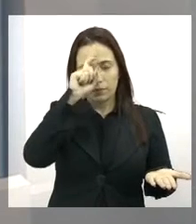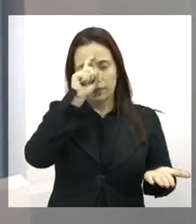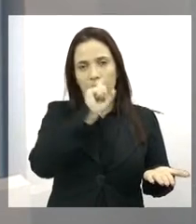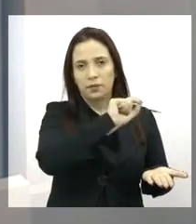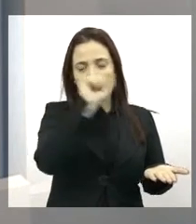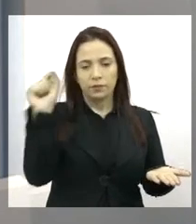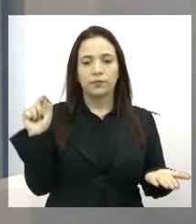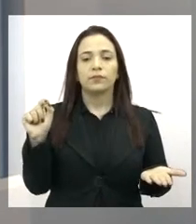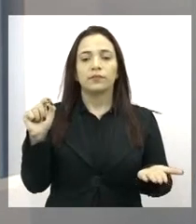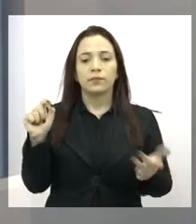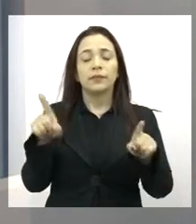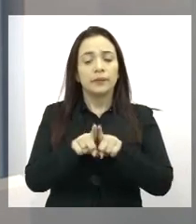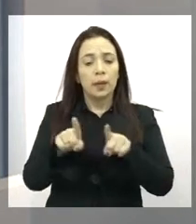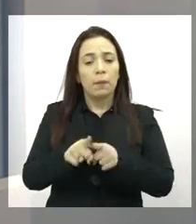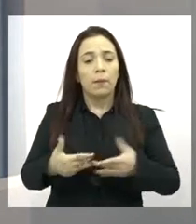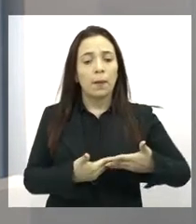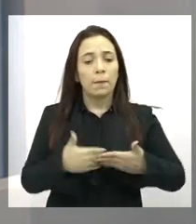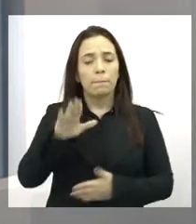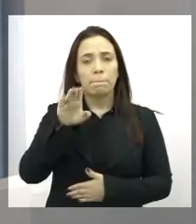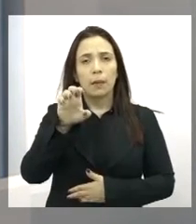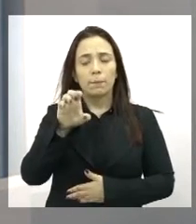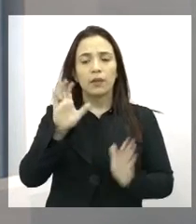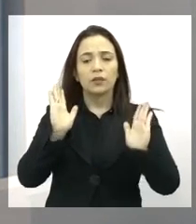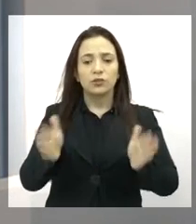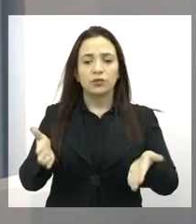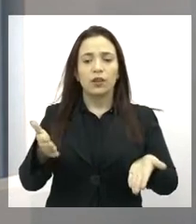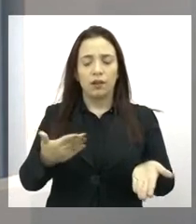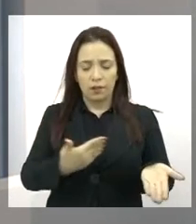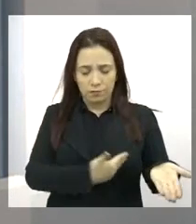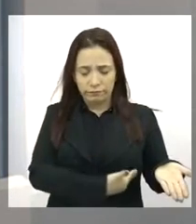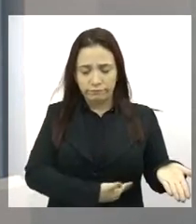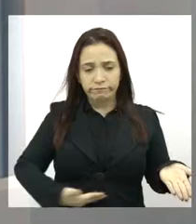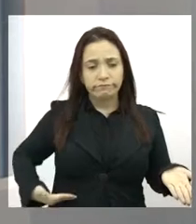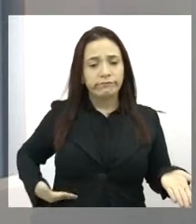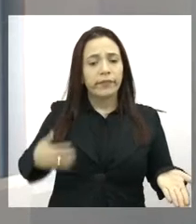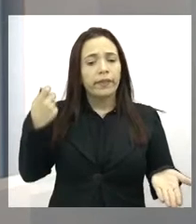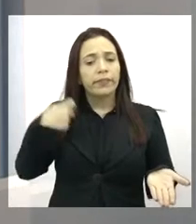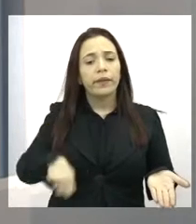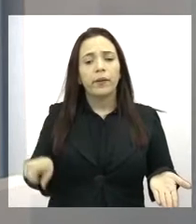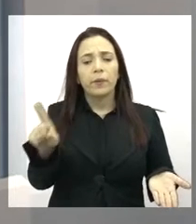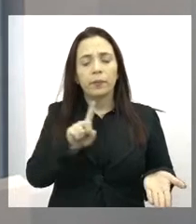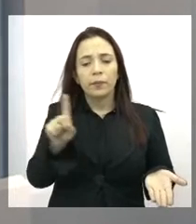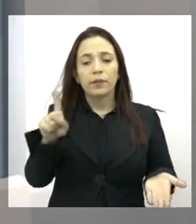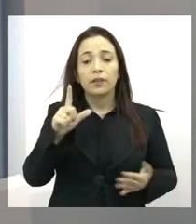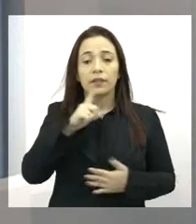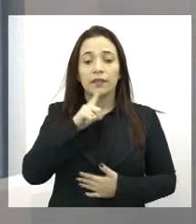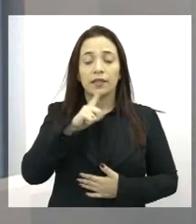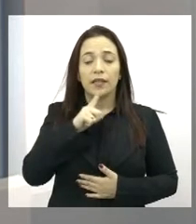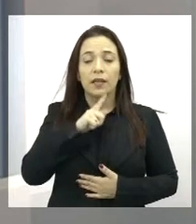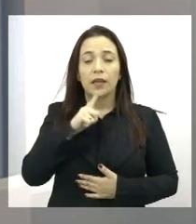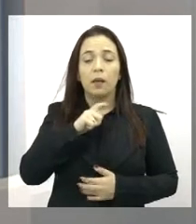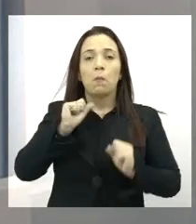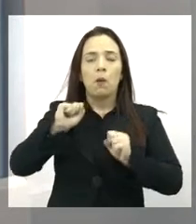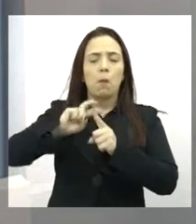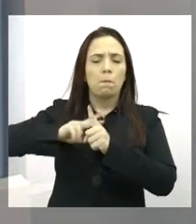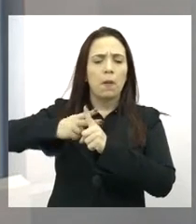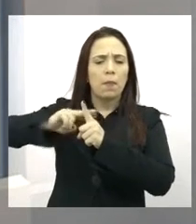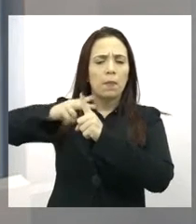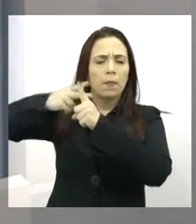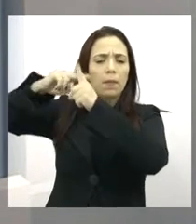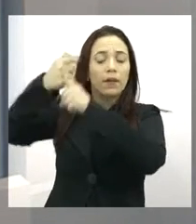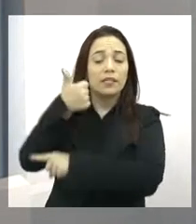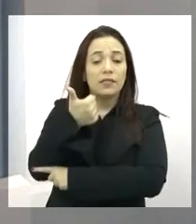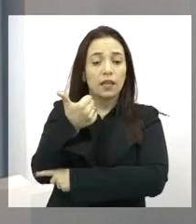hospitais, os bebês que já nascem por cesárea desnecessária, eles têm 120 vezes mais chances de